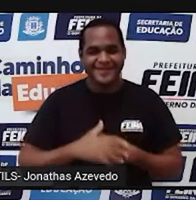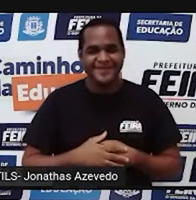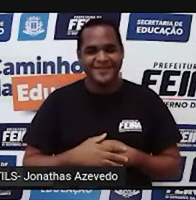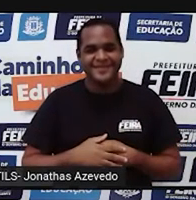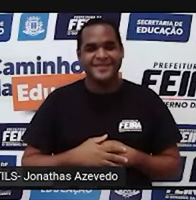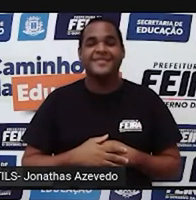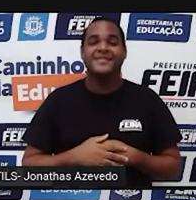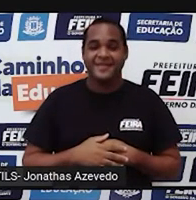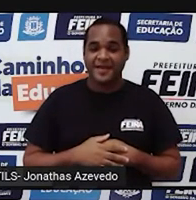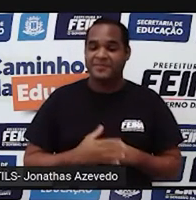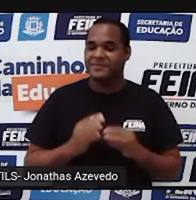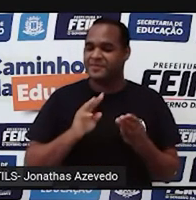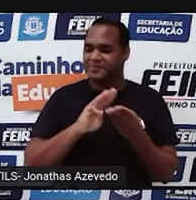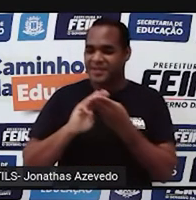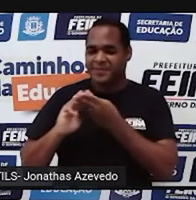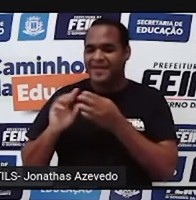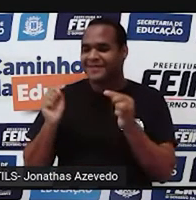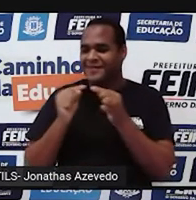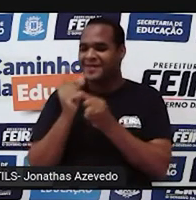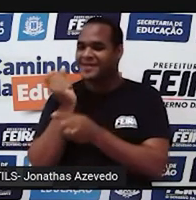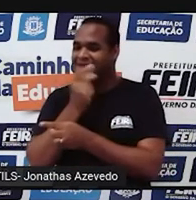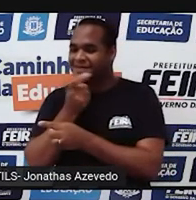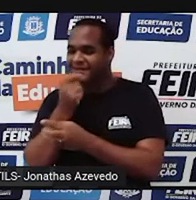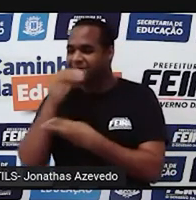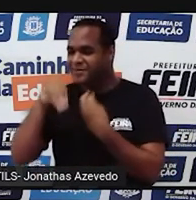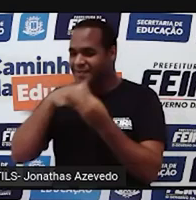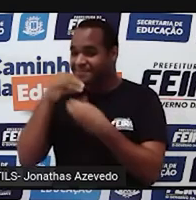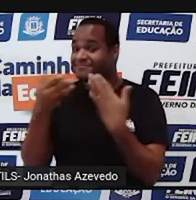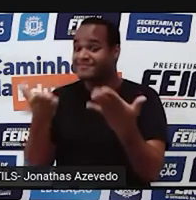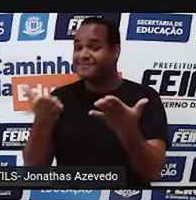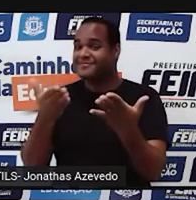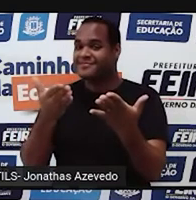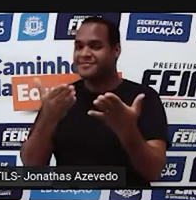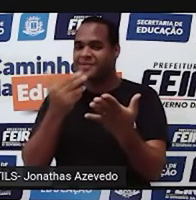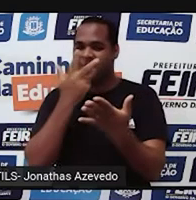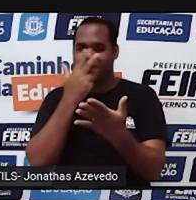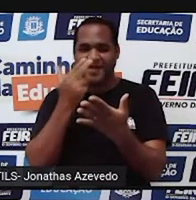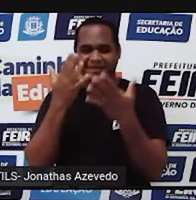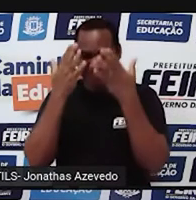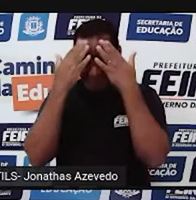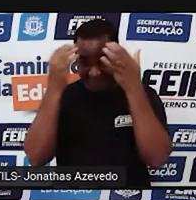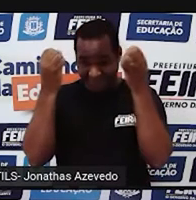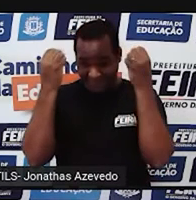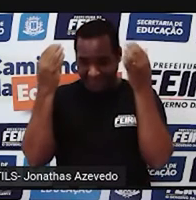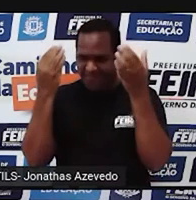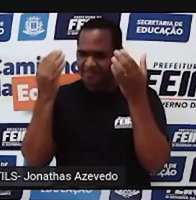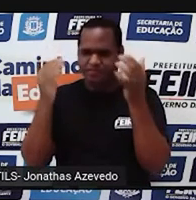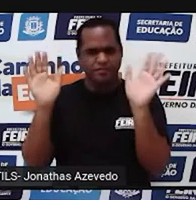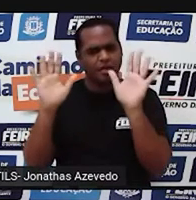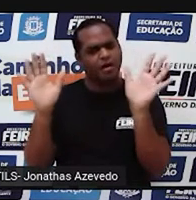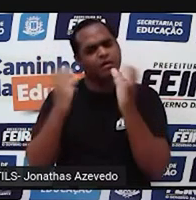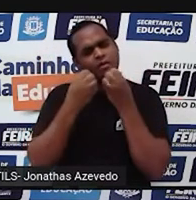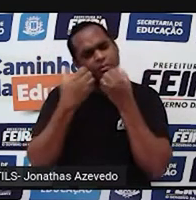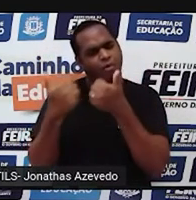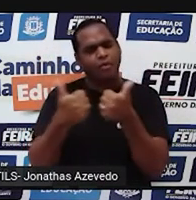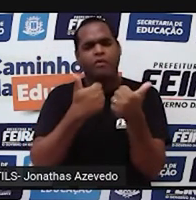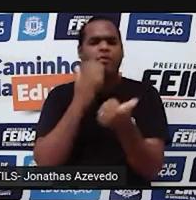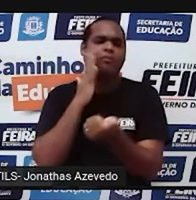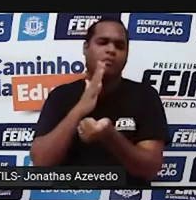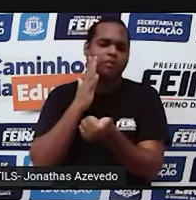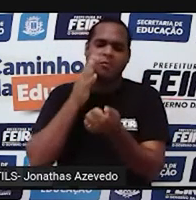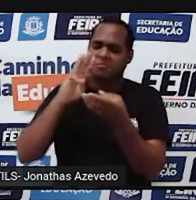matemática sendo aí um pouquinho engraçada, né? Vamos deixar de acreditar que matemática é esse bicho papão, porque ela não é.